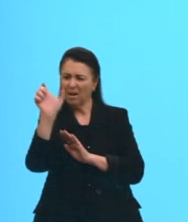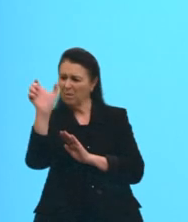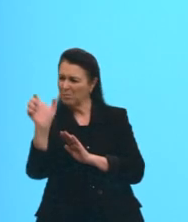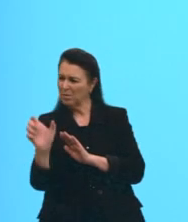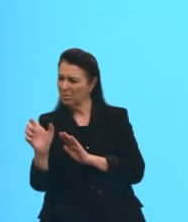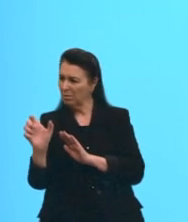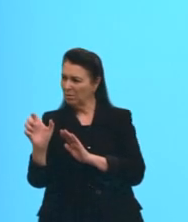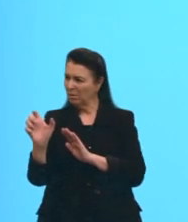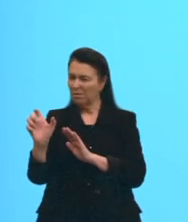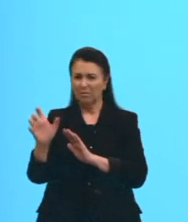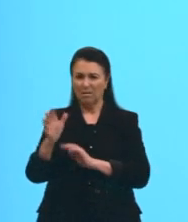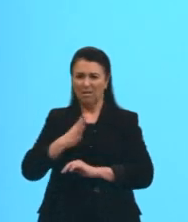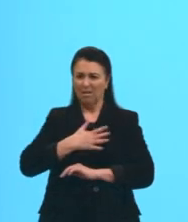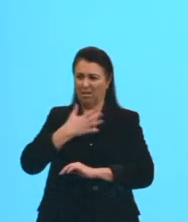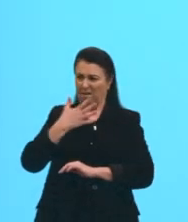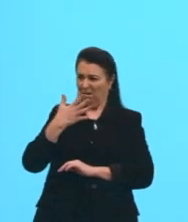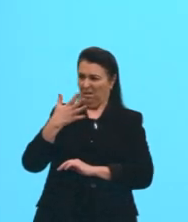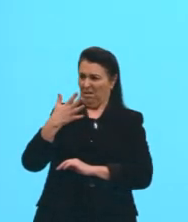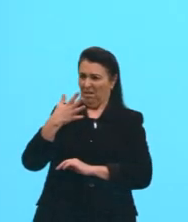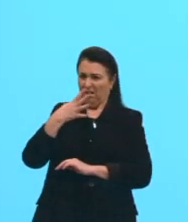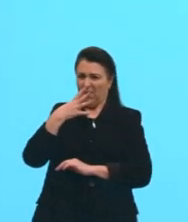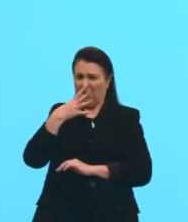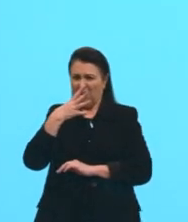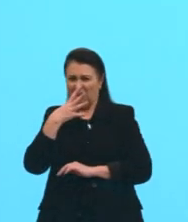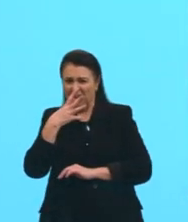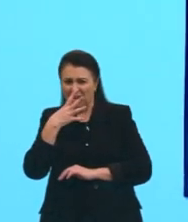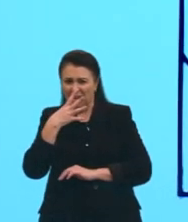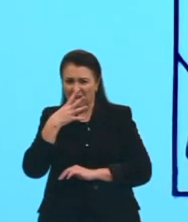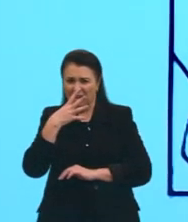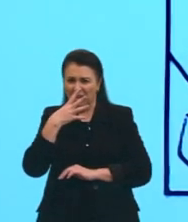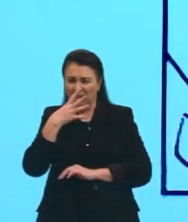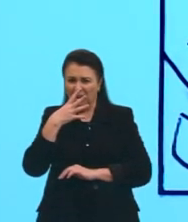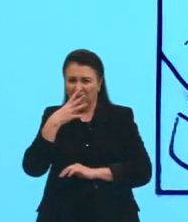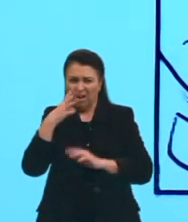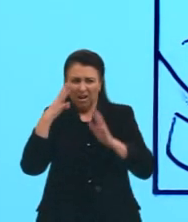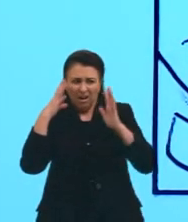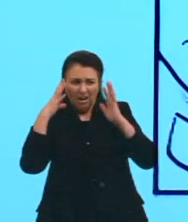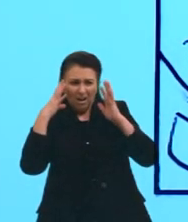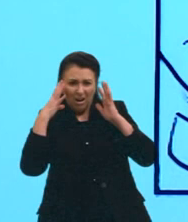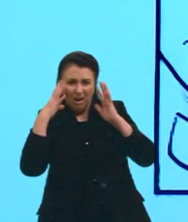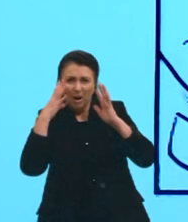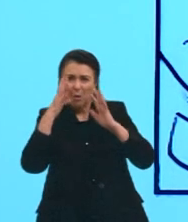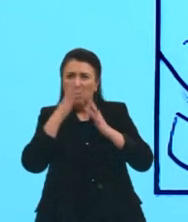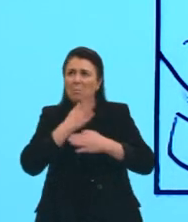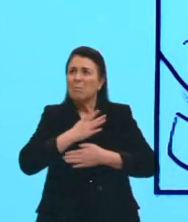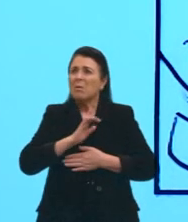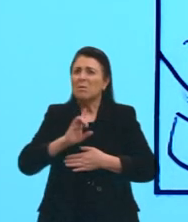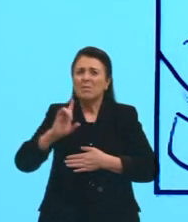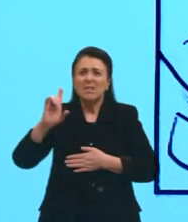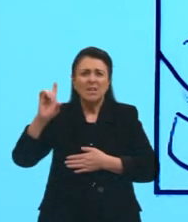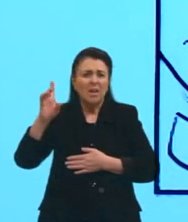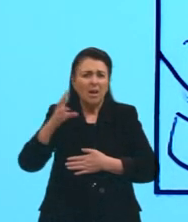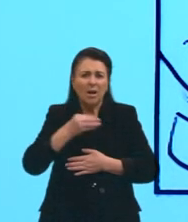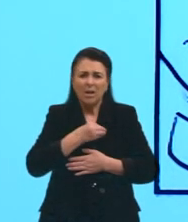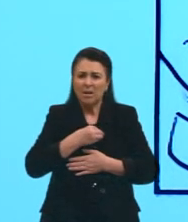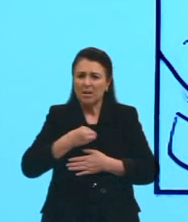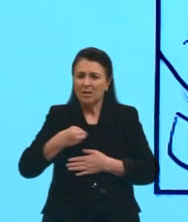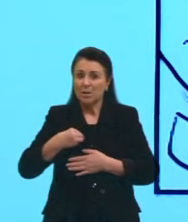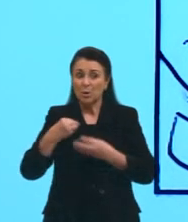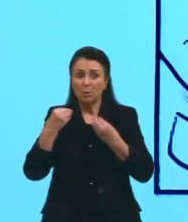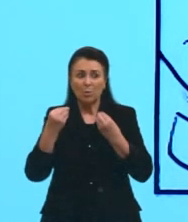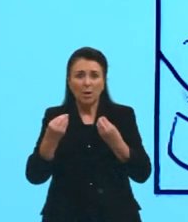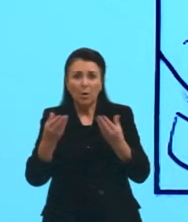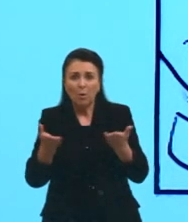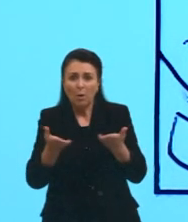apavora. Eu também me apavoraria. E bota as mãos na cabeça e diz. Meu Deus, doutor! E quanto